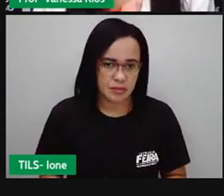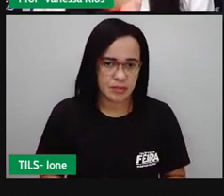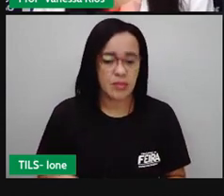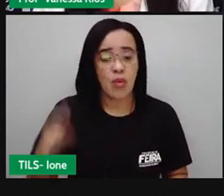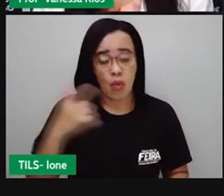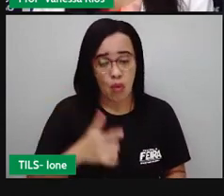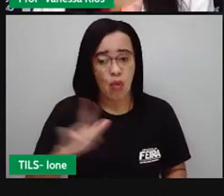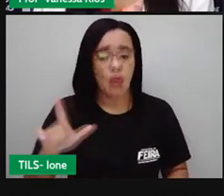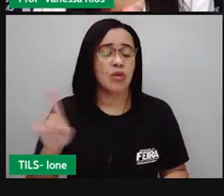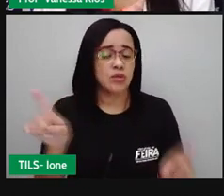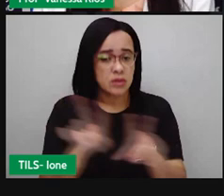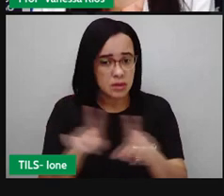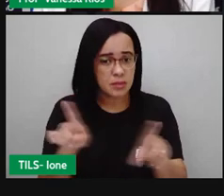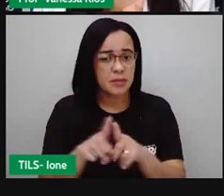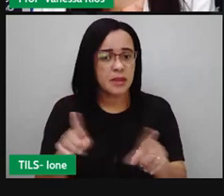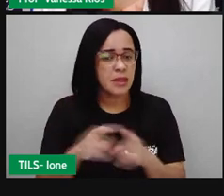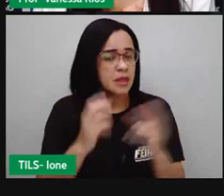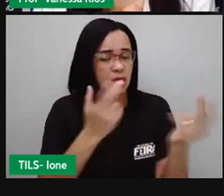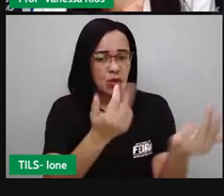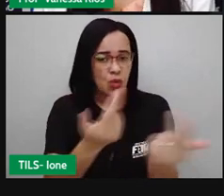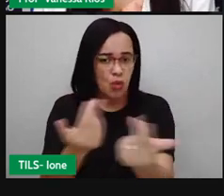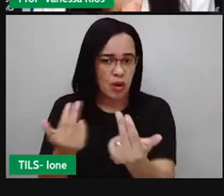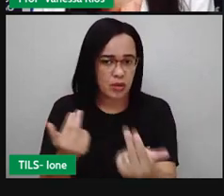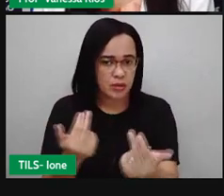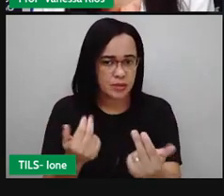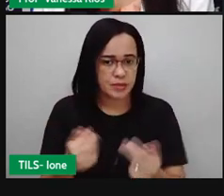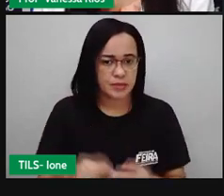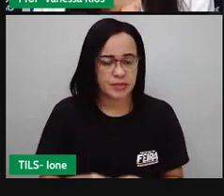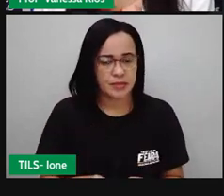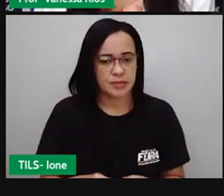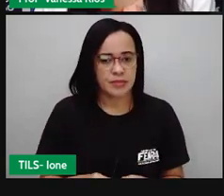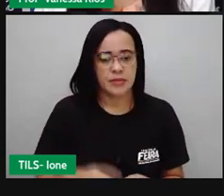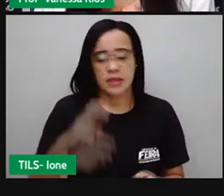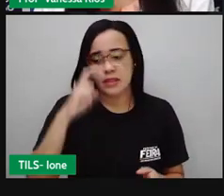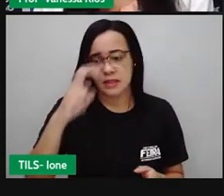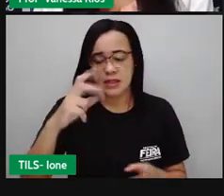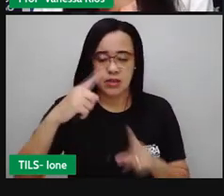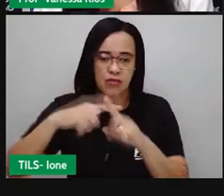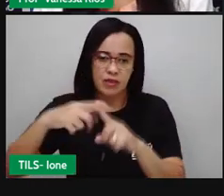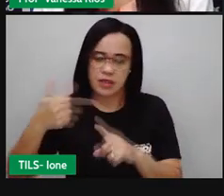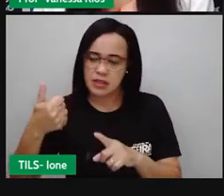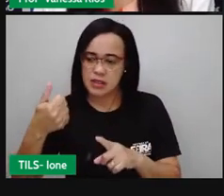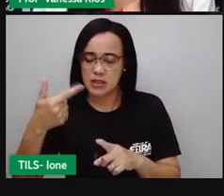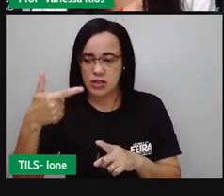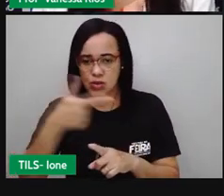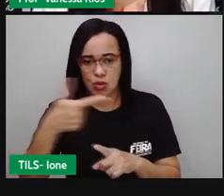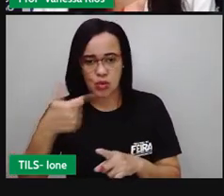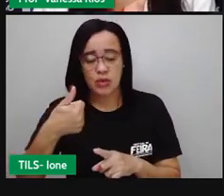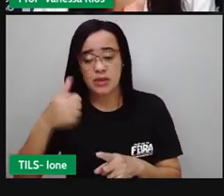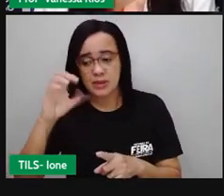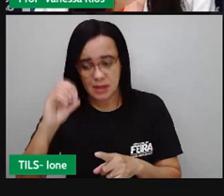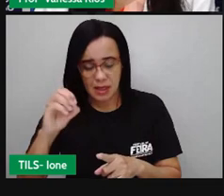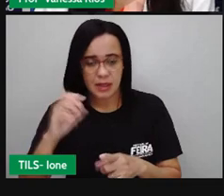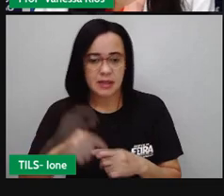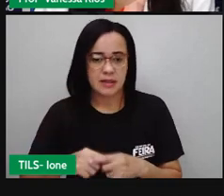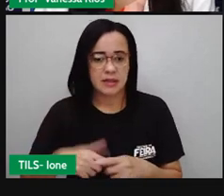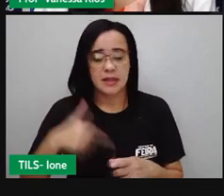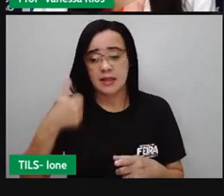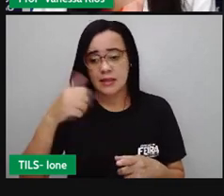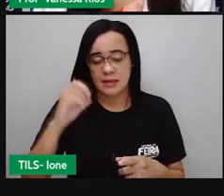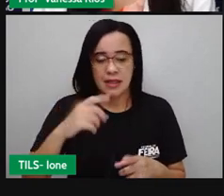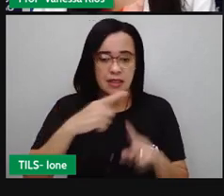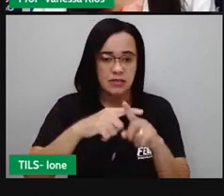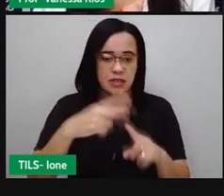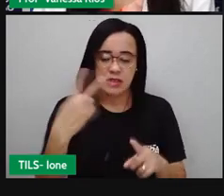duas, quatro, ó. Cinco vezes dois, dez. E dez vezes dois, vinte. Sendo assim,